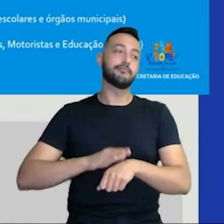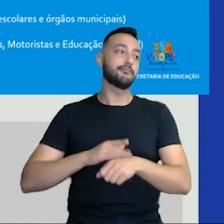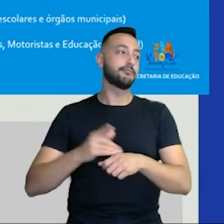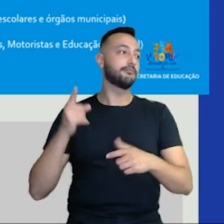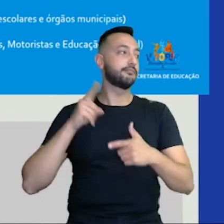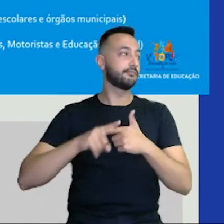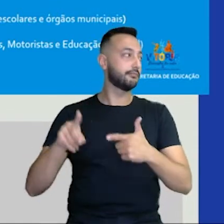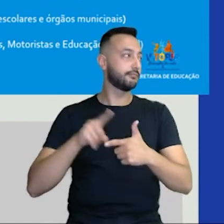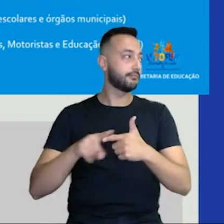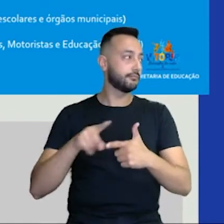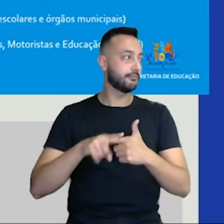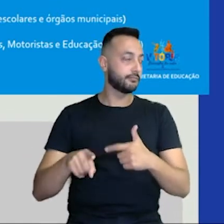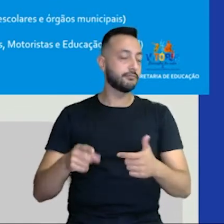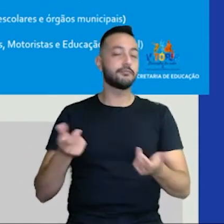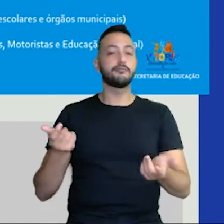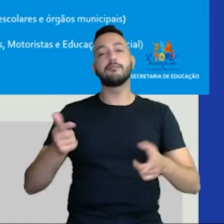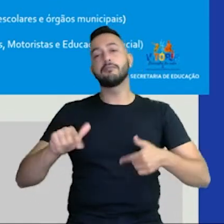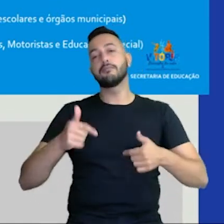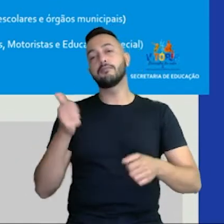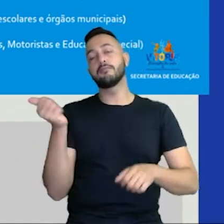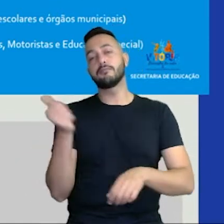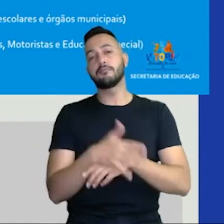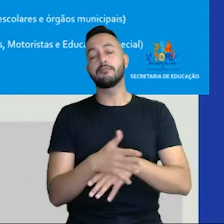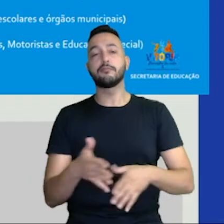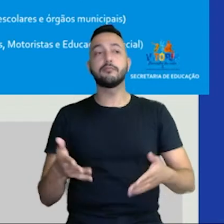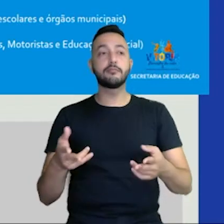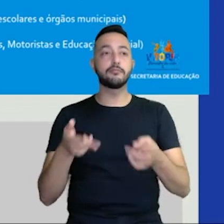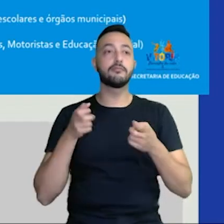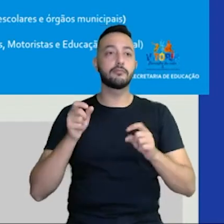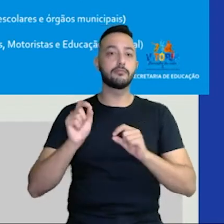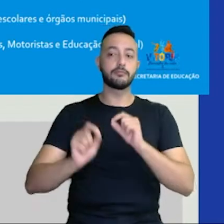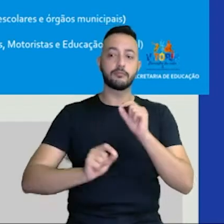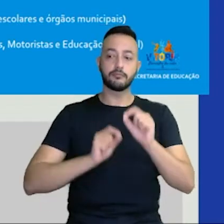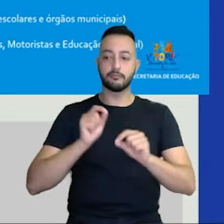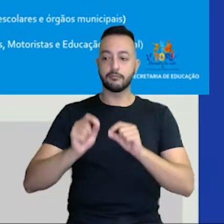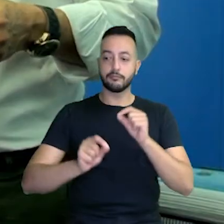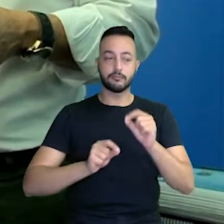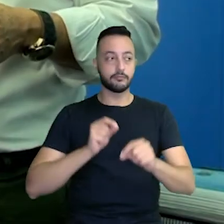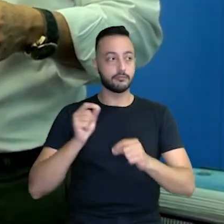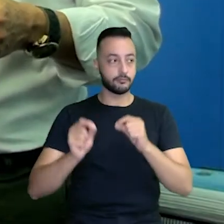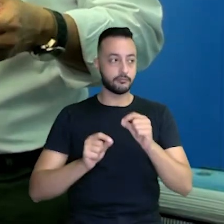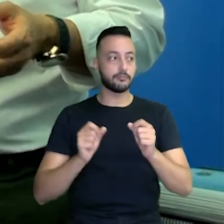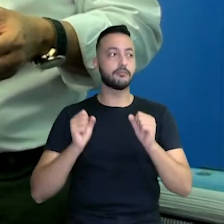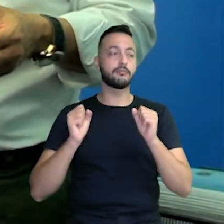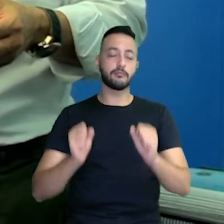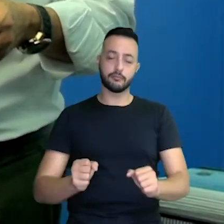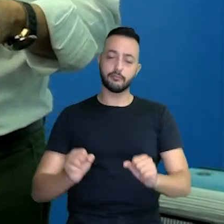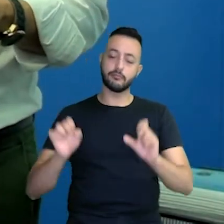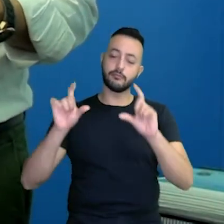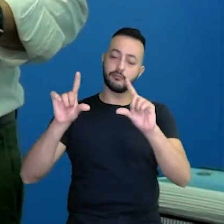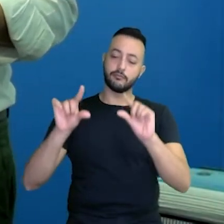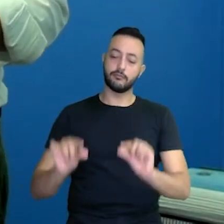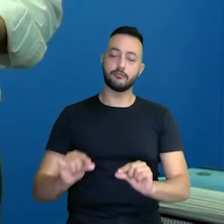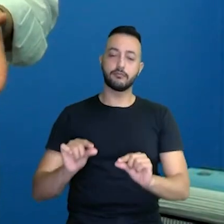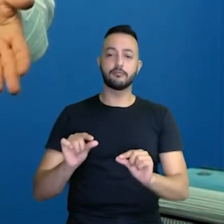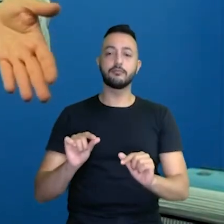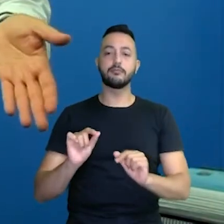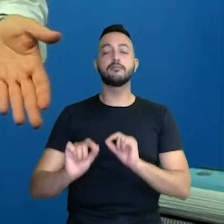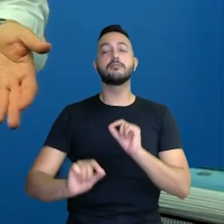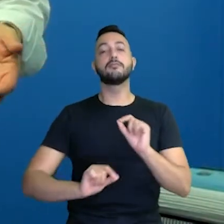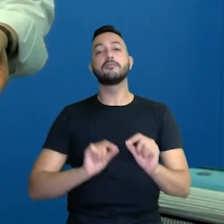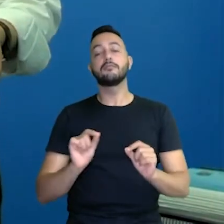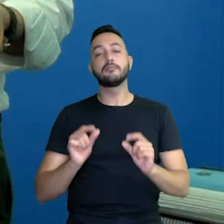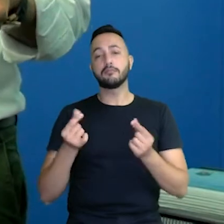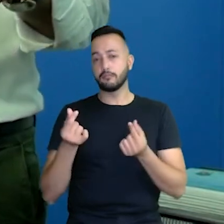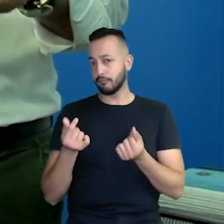crise de desemprego? O que a gente percebe é que isso pode ser minimizado e não só pela